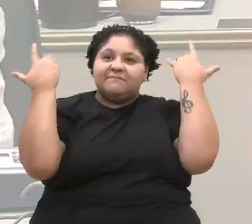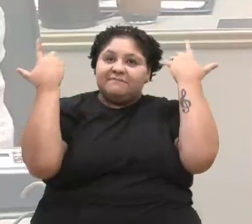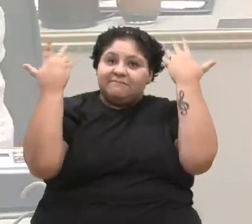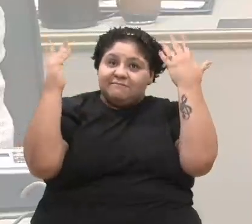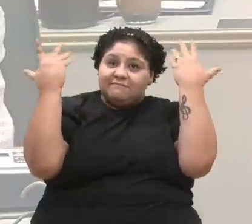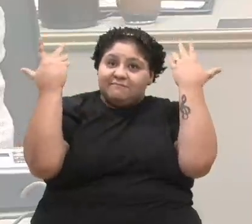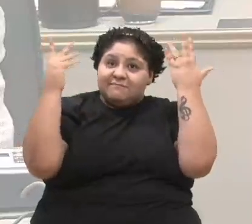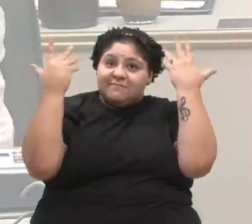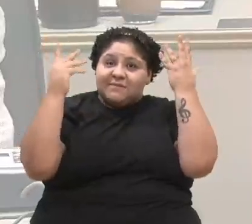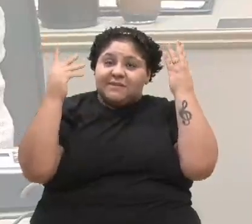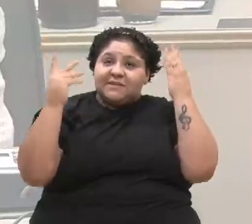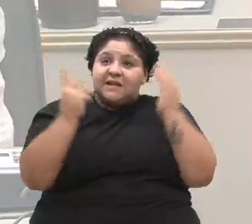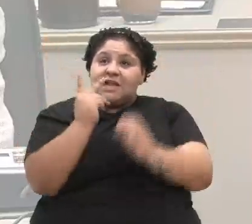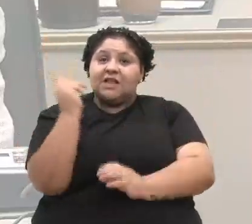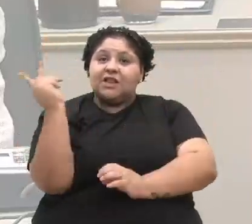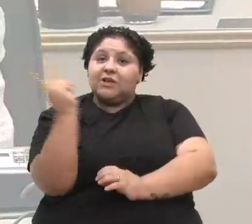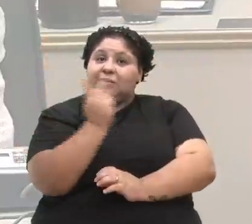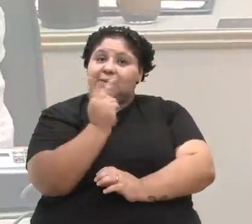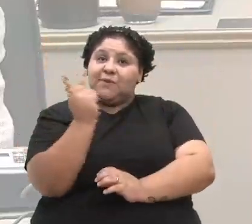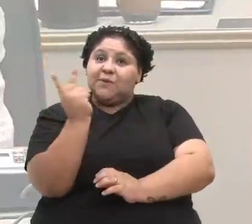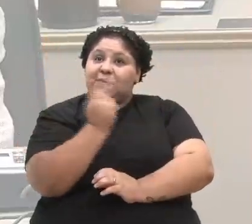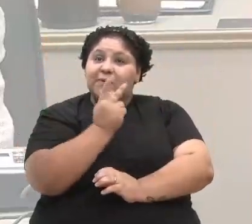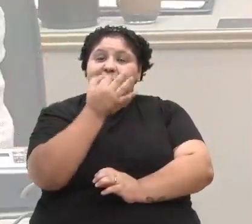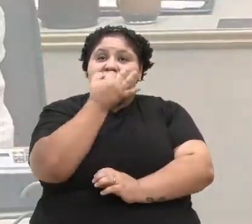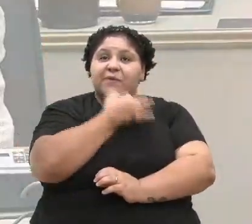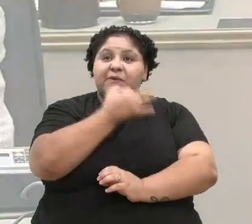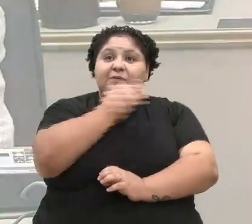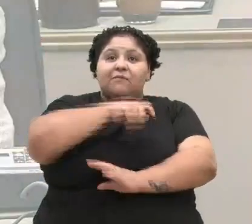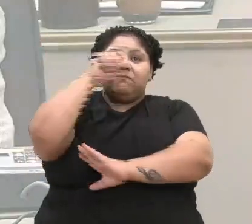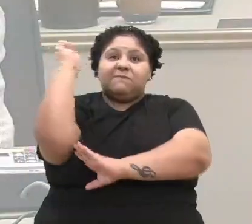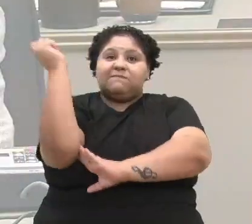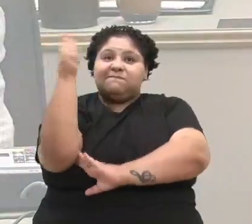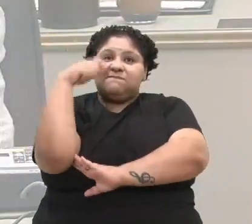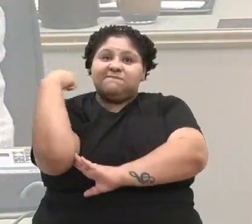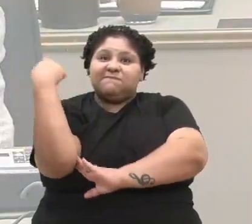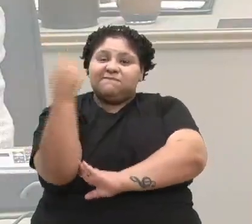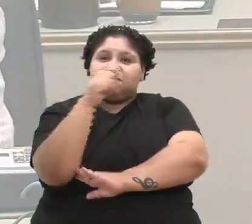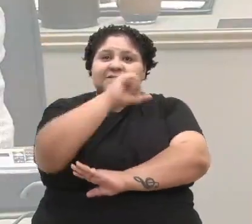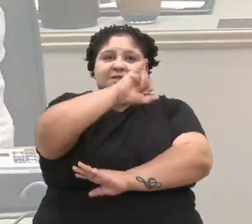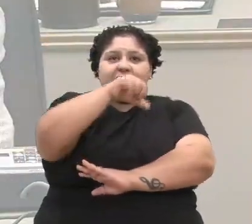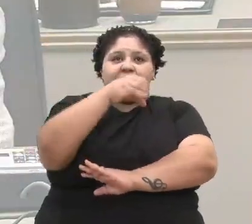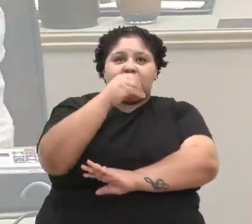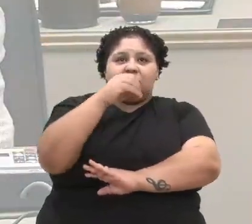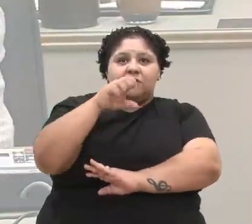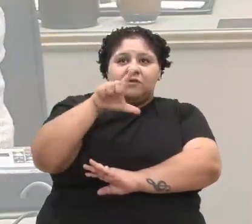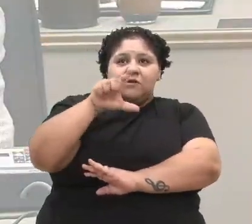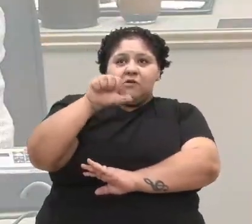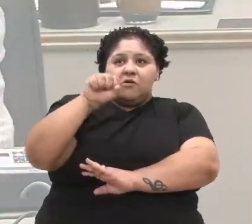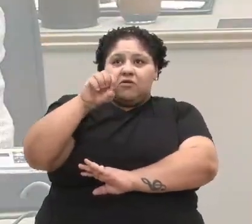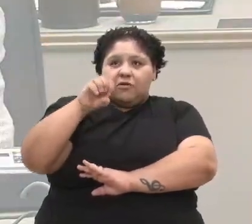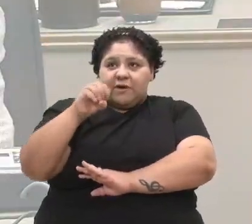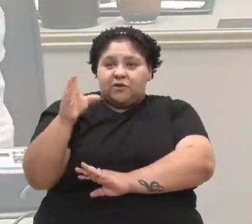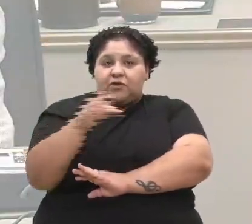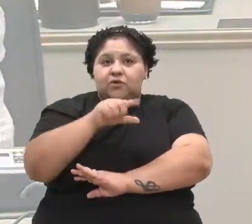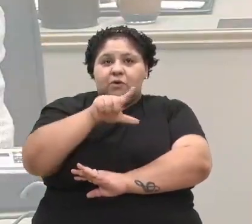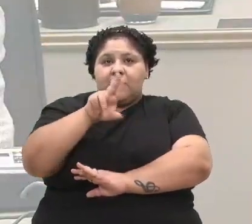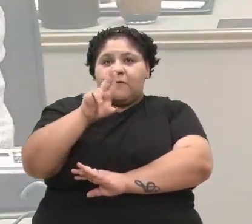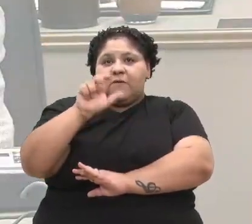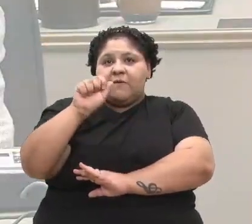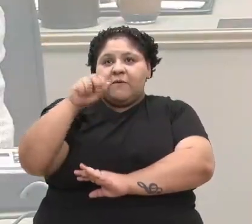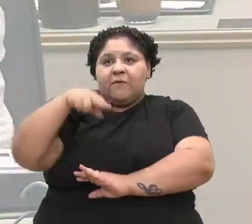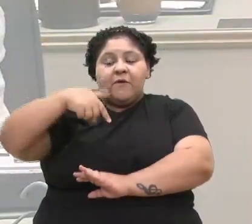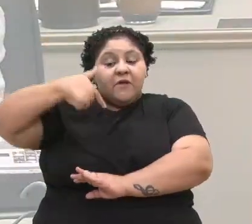à dupla caxiense de laço Joélcio Andrade e Luan da Silva, pela